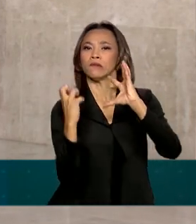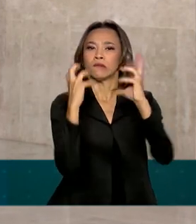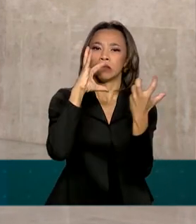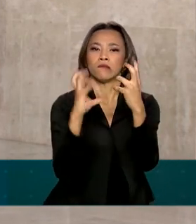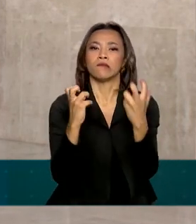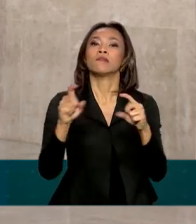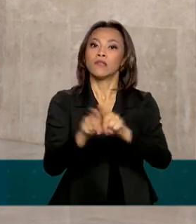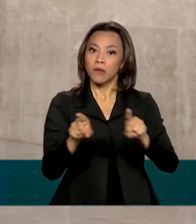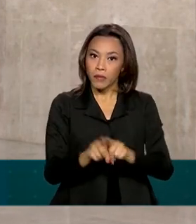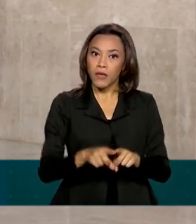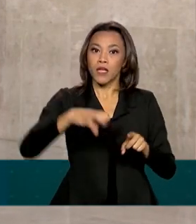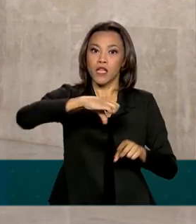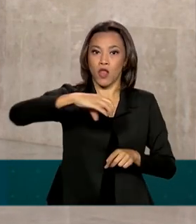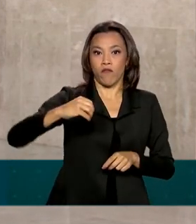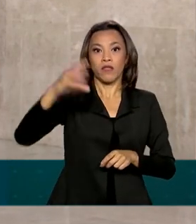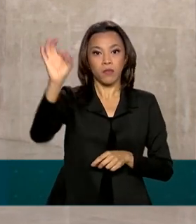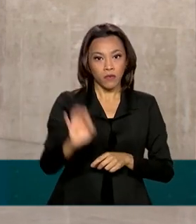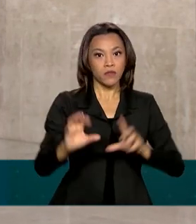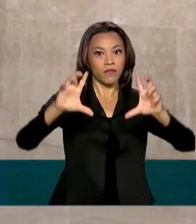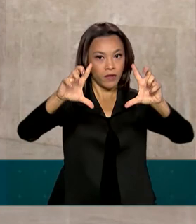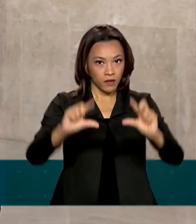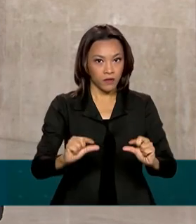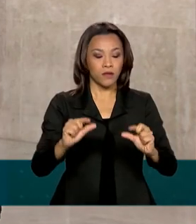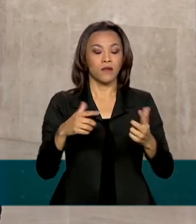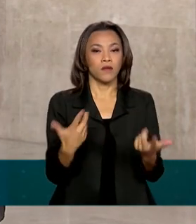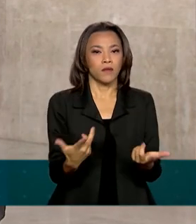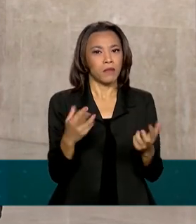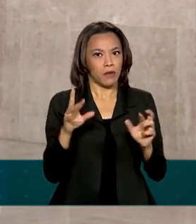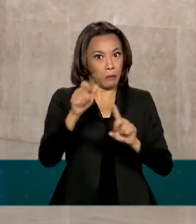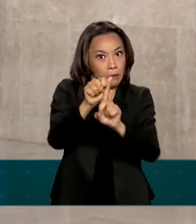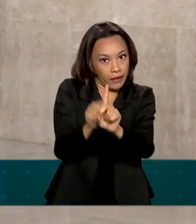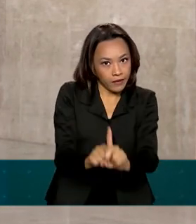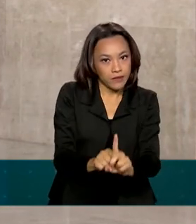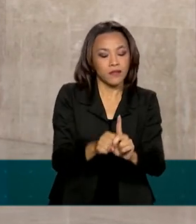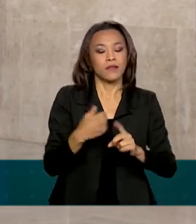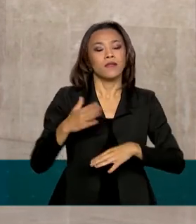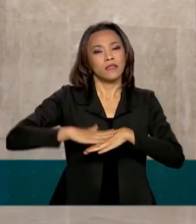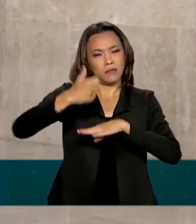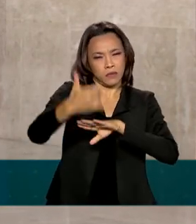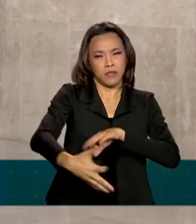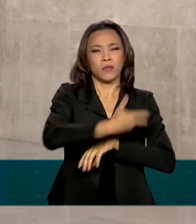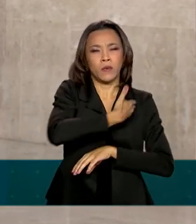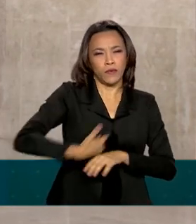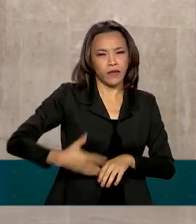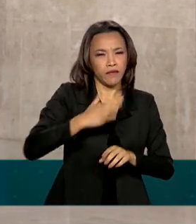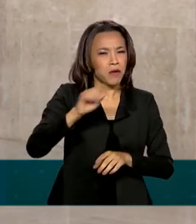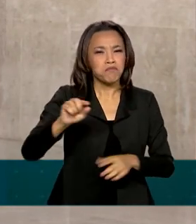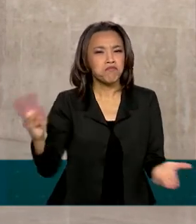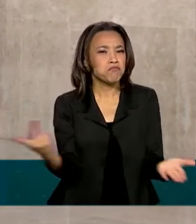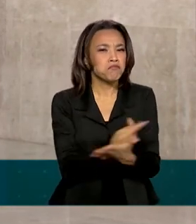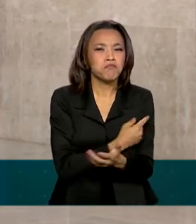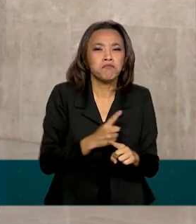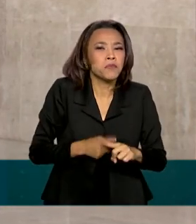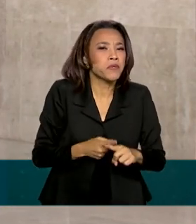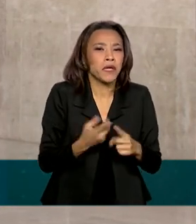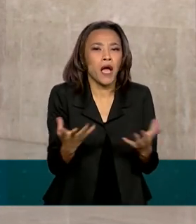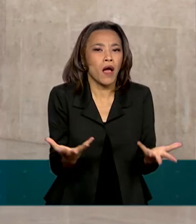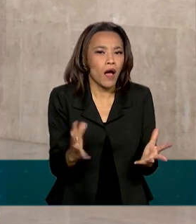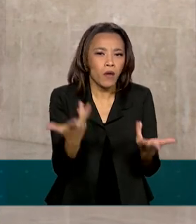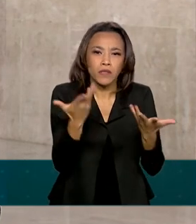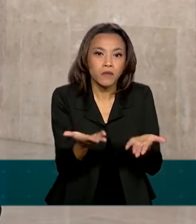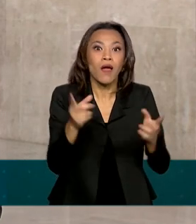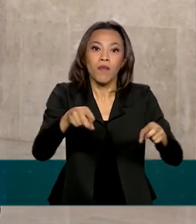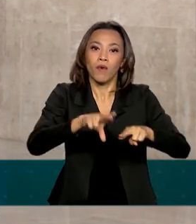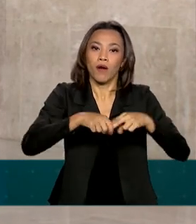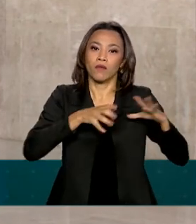também abaixo da média esperada para o mês, Renata. E segundo o governo federal, um dos motivos para esse resultado cansado foi o trabalho da Operação